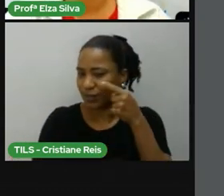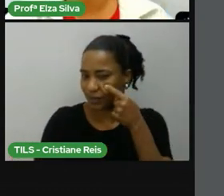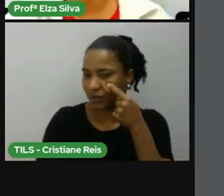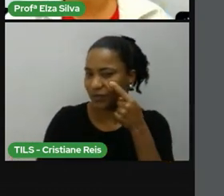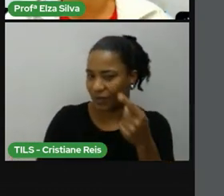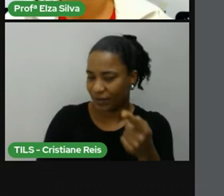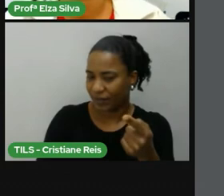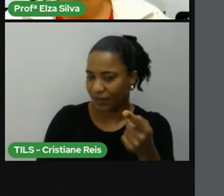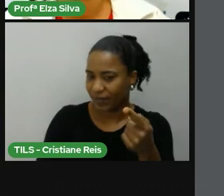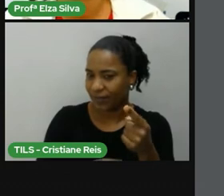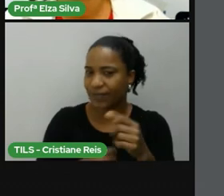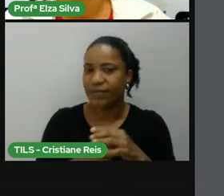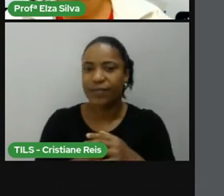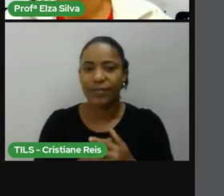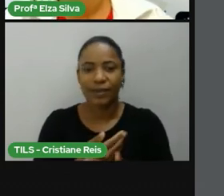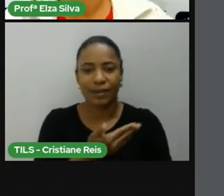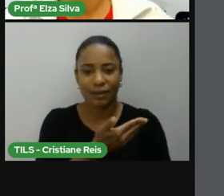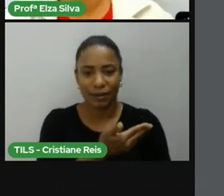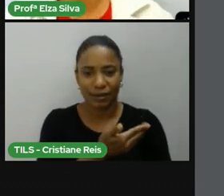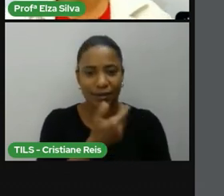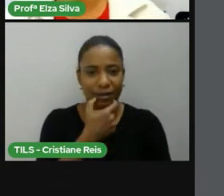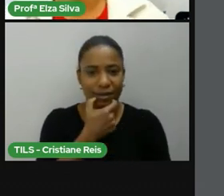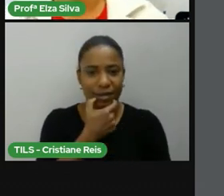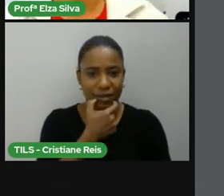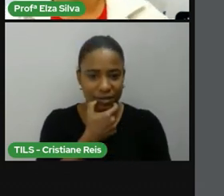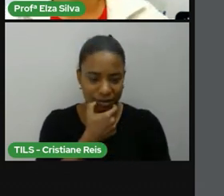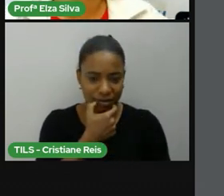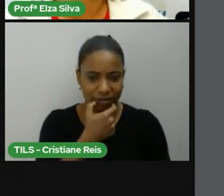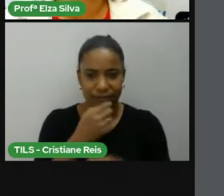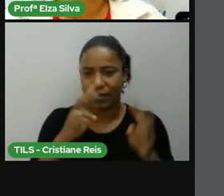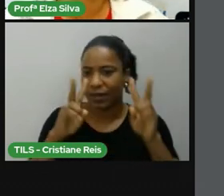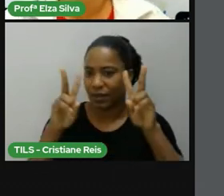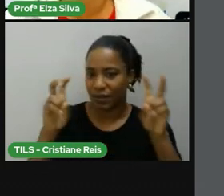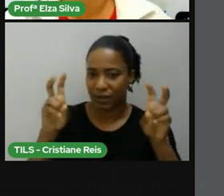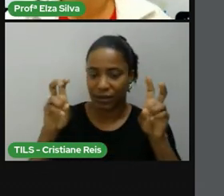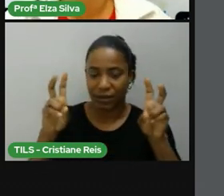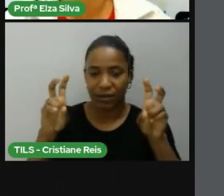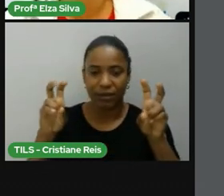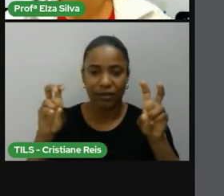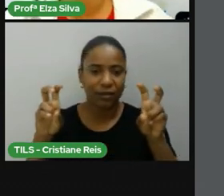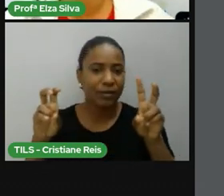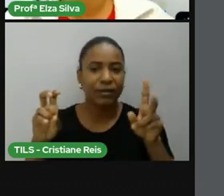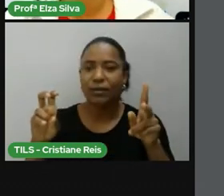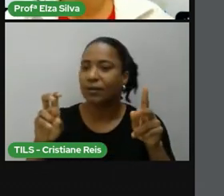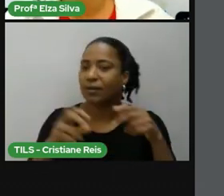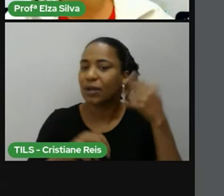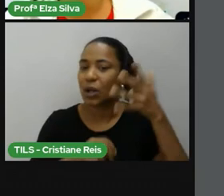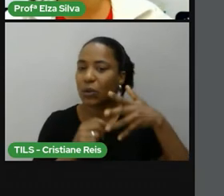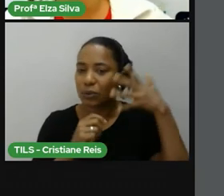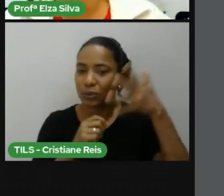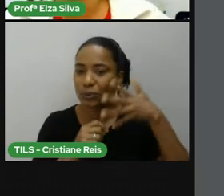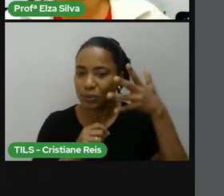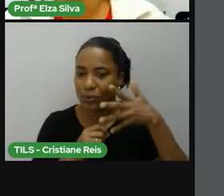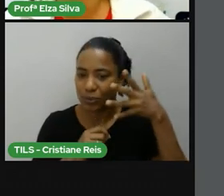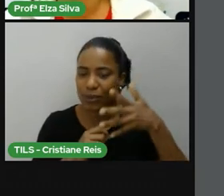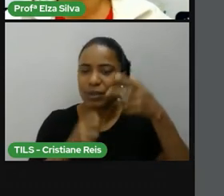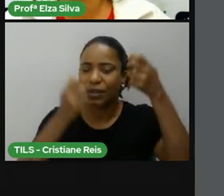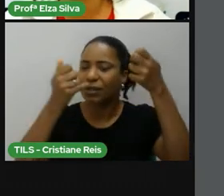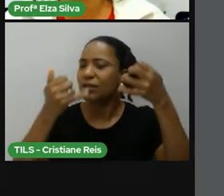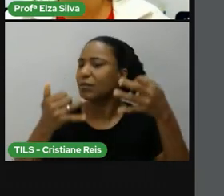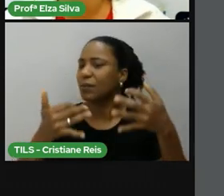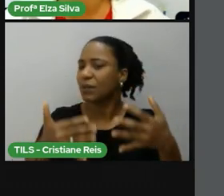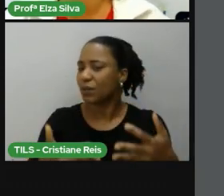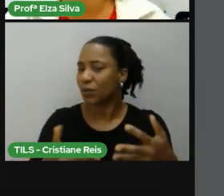I have a dream. Esta frase dá início ao discurso dessa personalidade negra